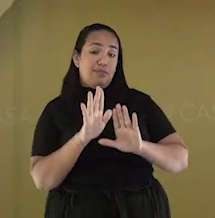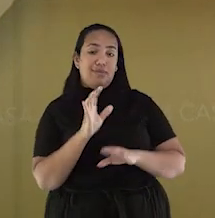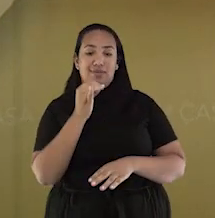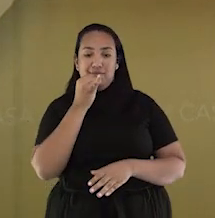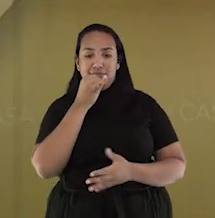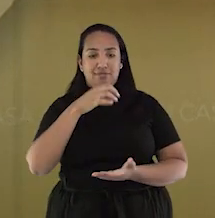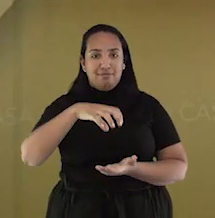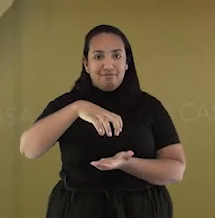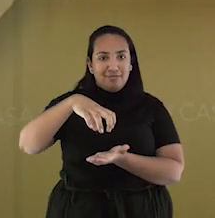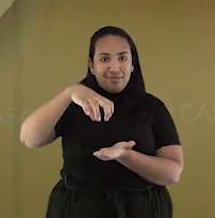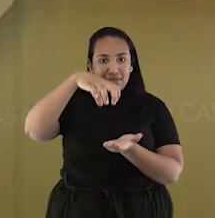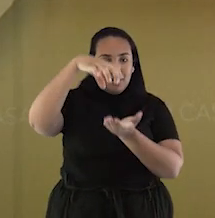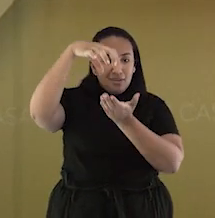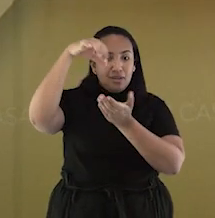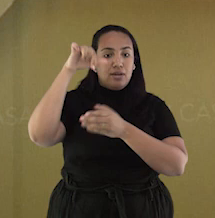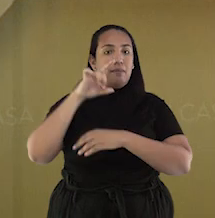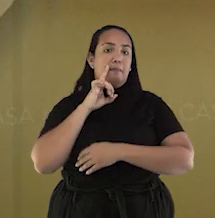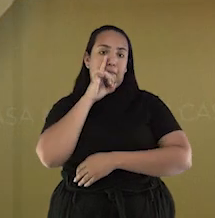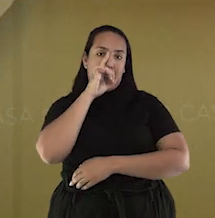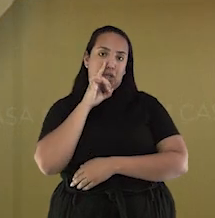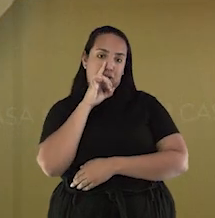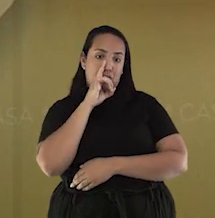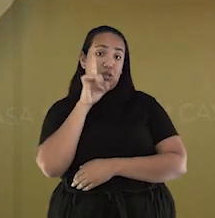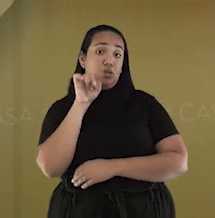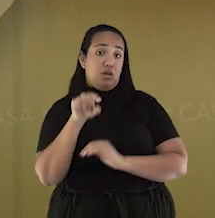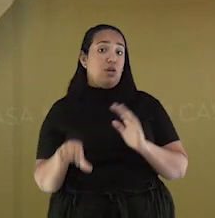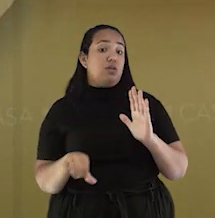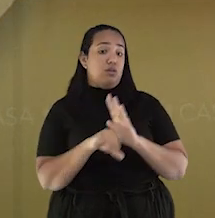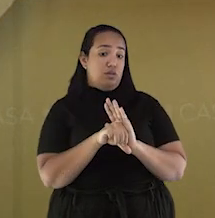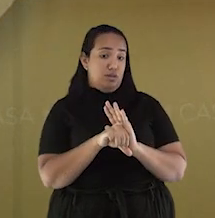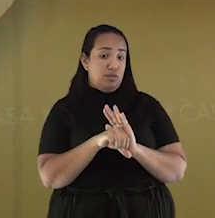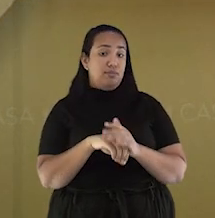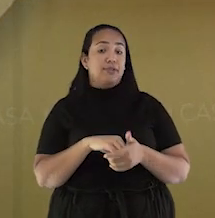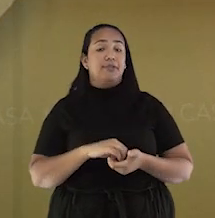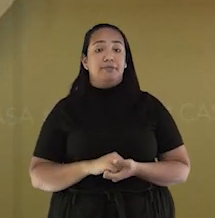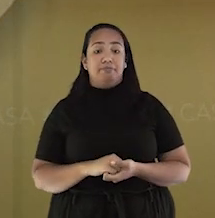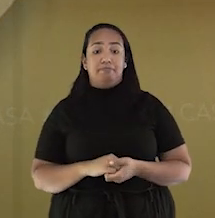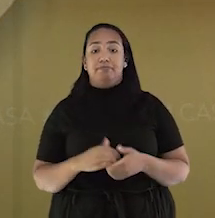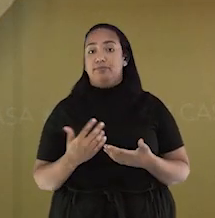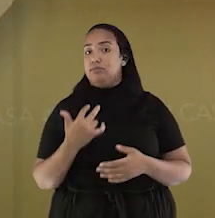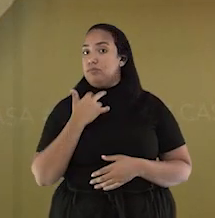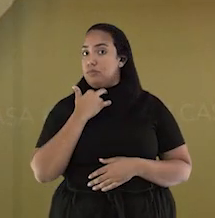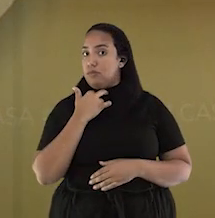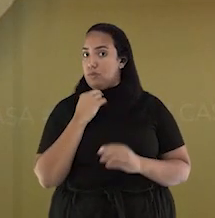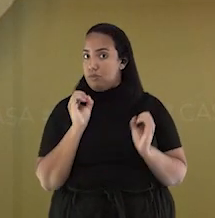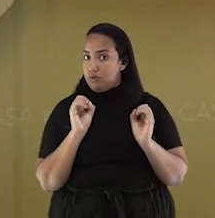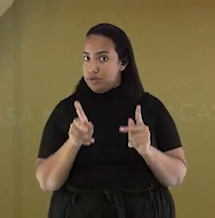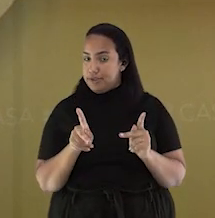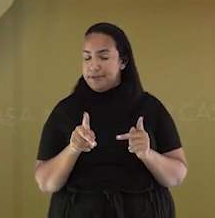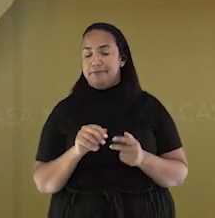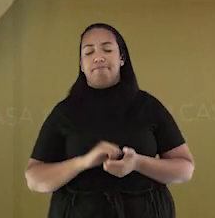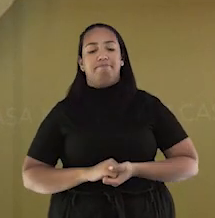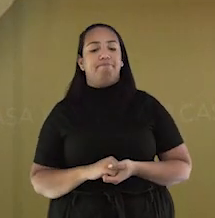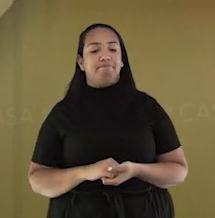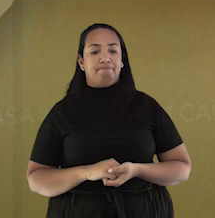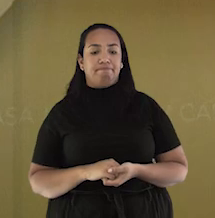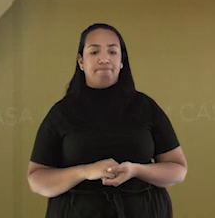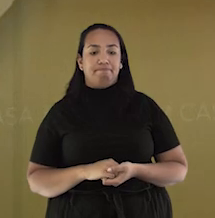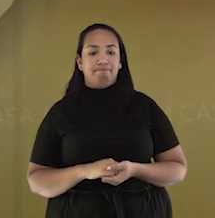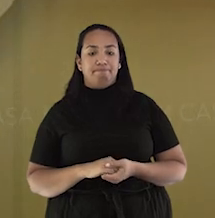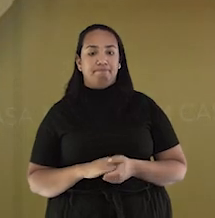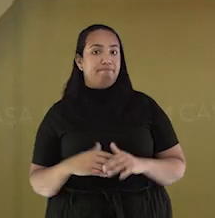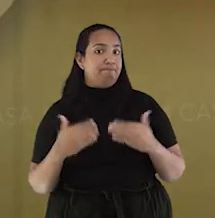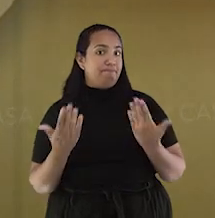balões é perigoso e é considerado um crime. Então, nada de soltar balões. E agora